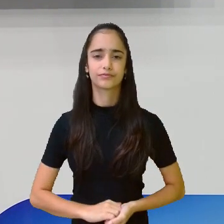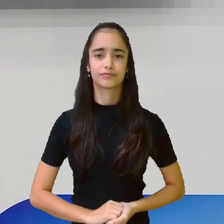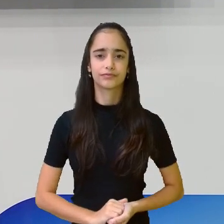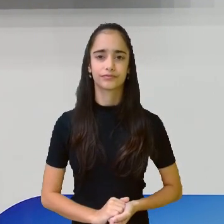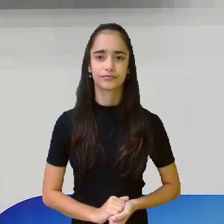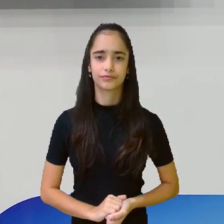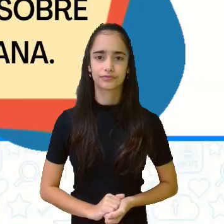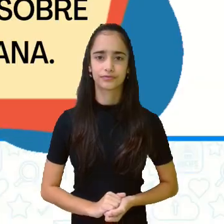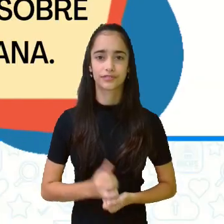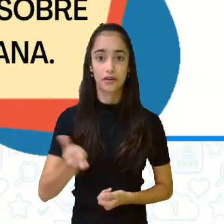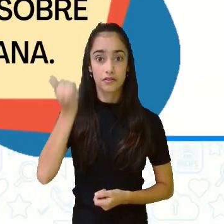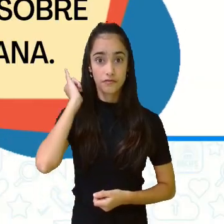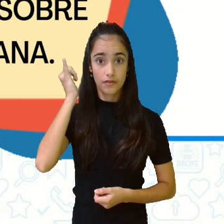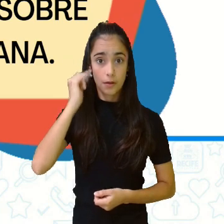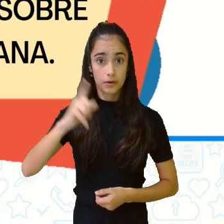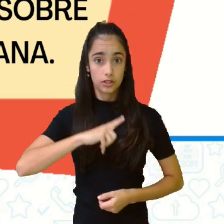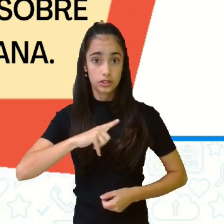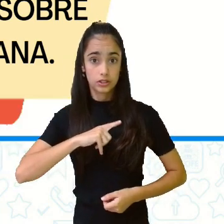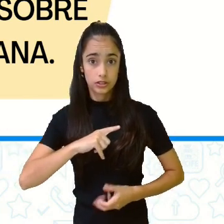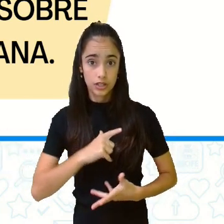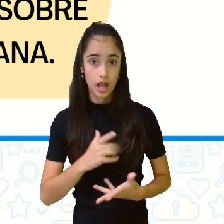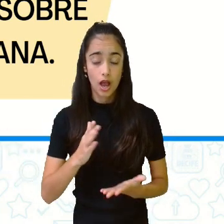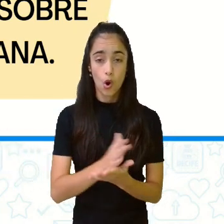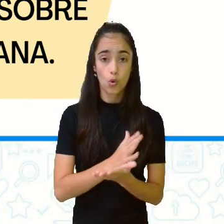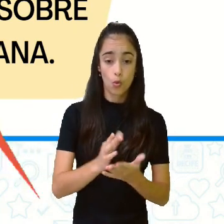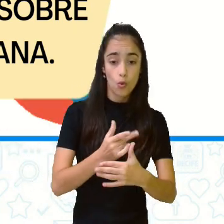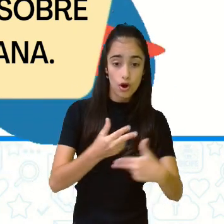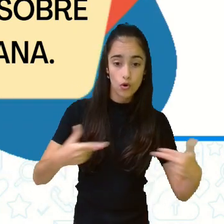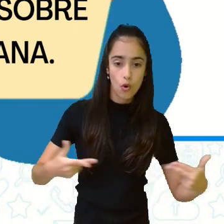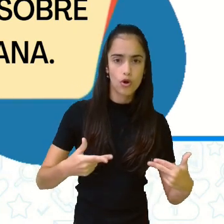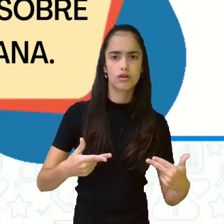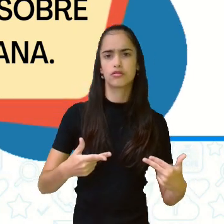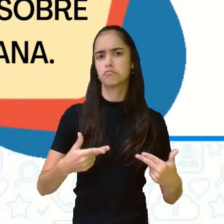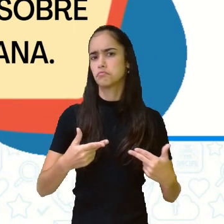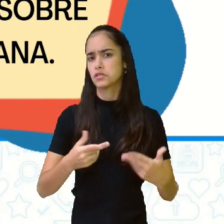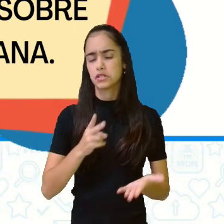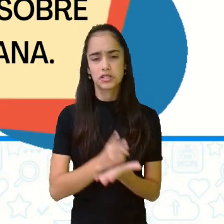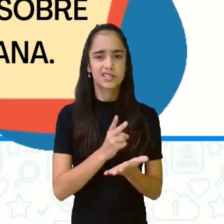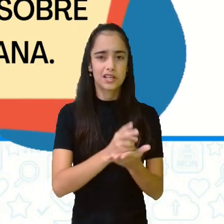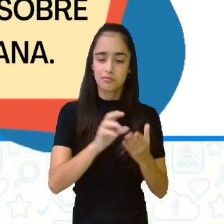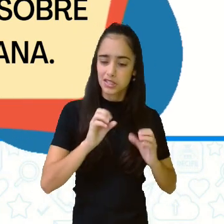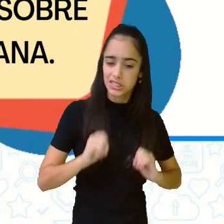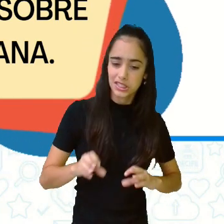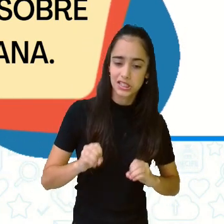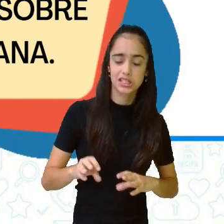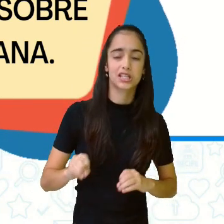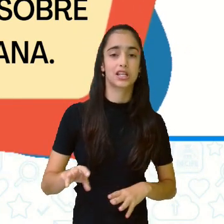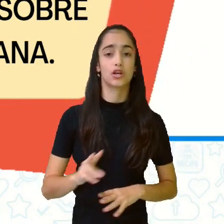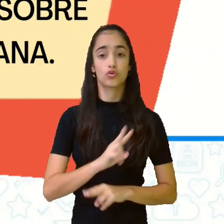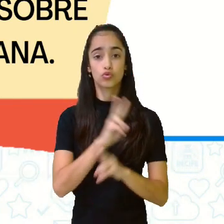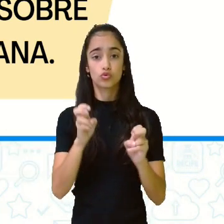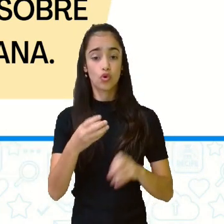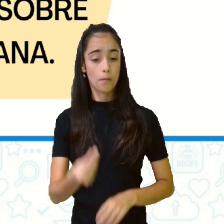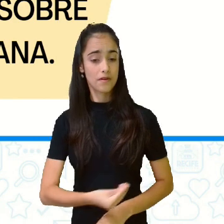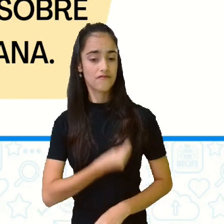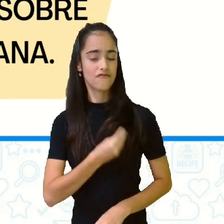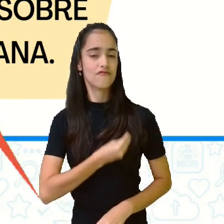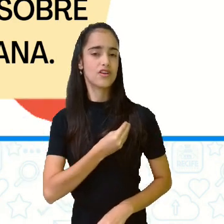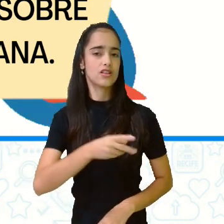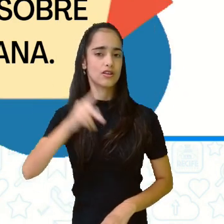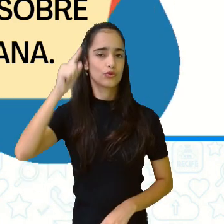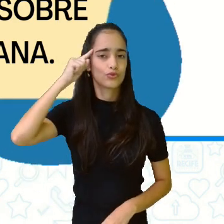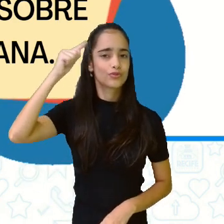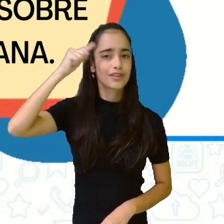As fábulas têm um caráter moral e educativo, trazendo ensinamentos sobre a vida do cotidiano. Ela tem muito a ver